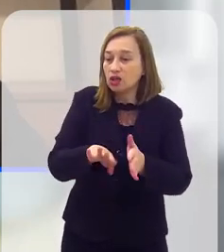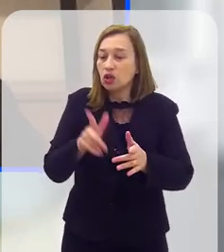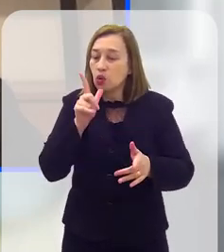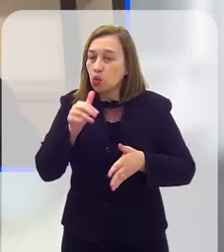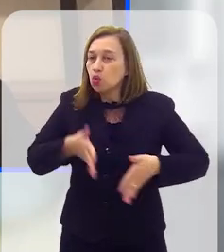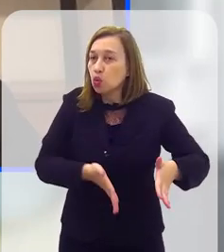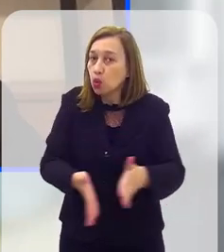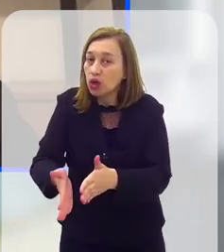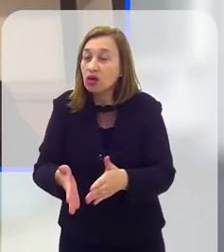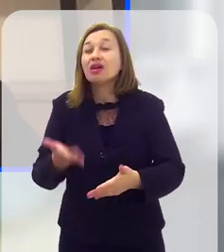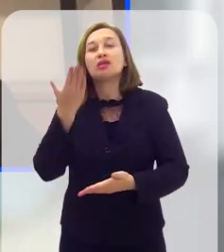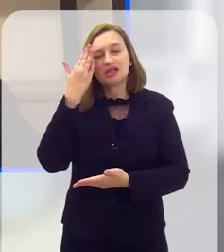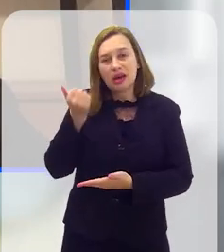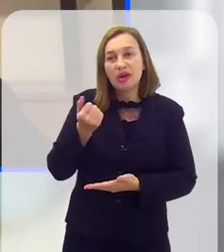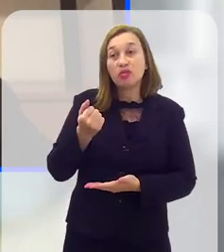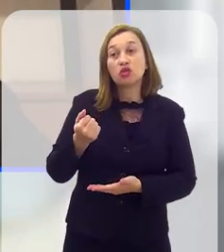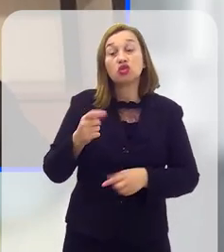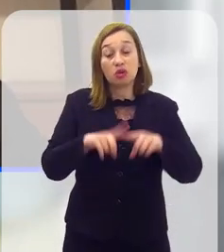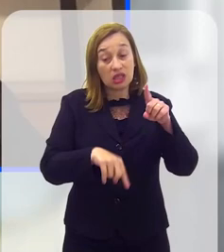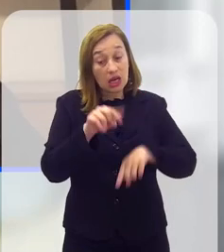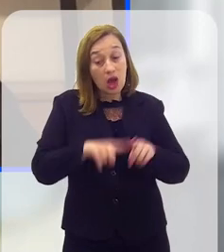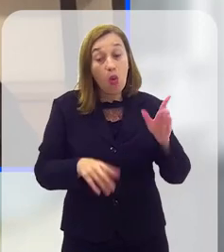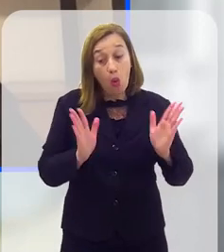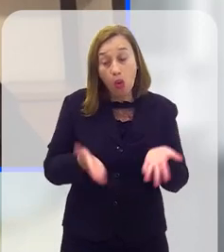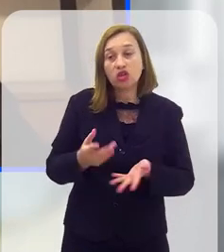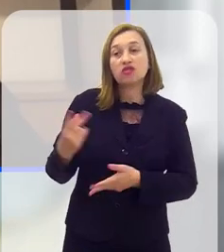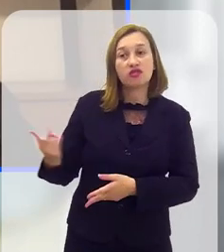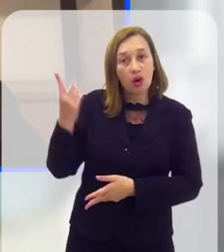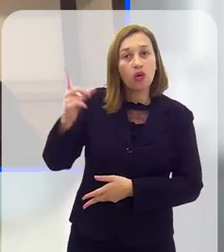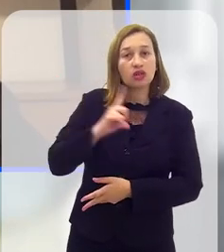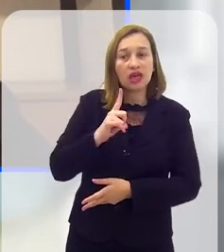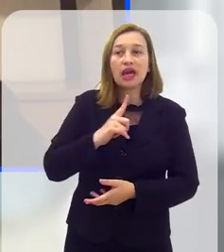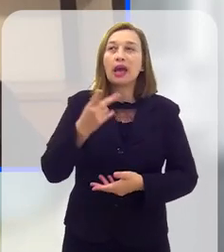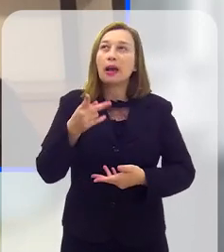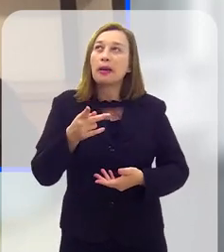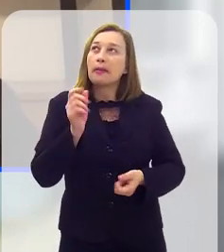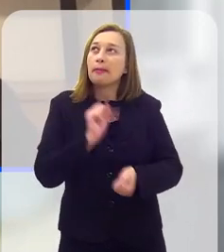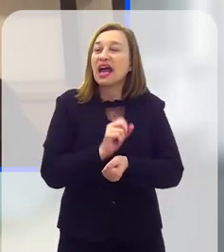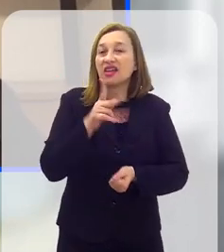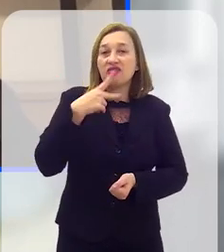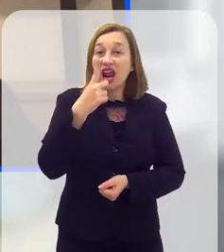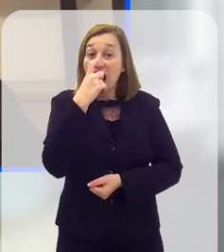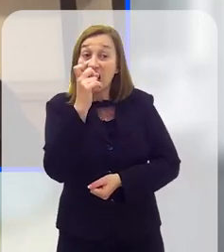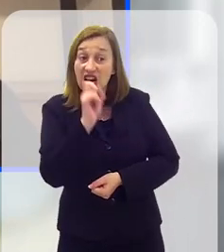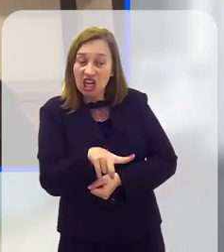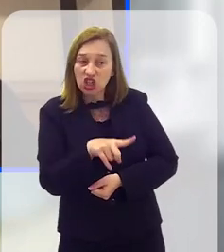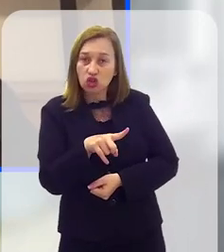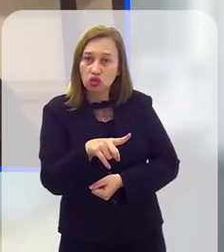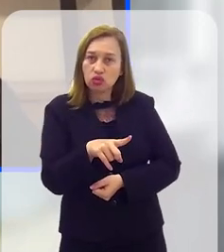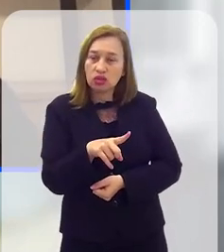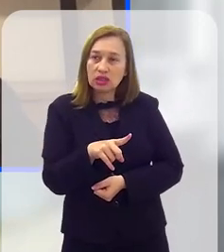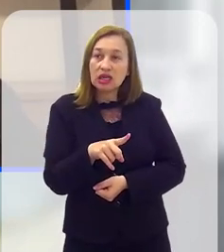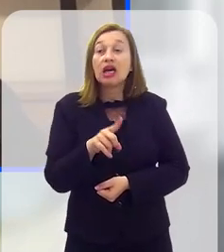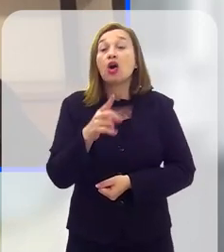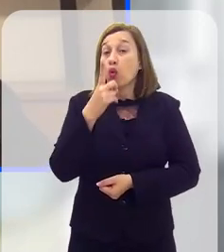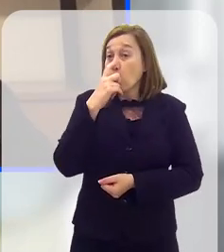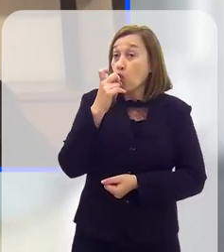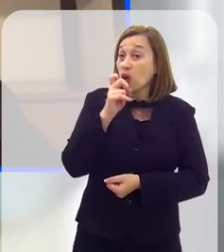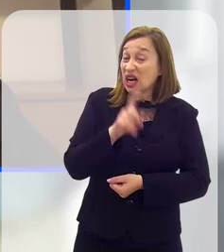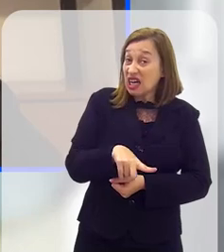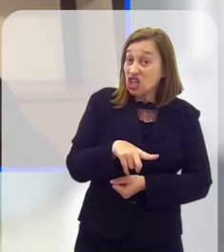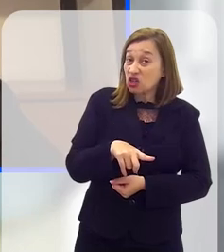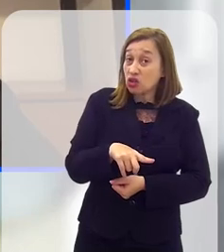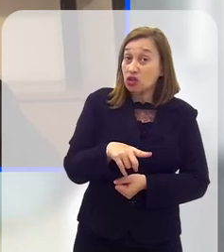e rios, sendo que a gente sabe que esses materiais hoje têm valor. A gente até brinca que a gente tem que parar de chamar o lixo de lixo e começar a chamar de